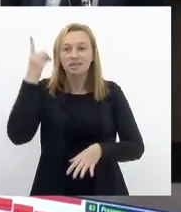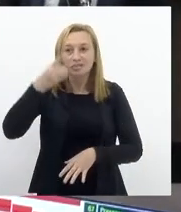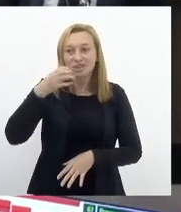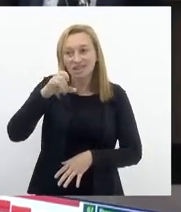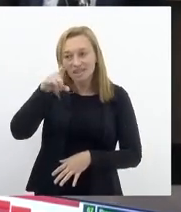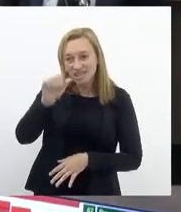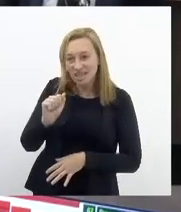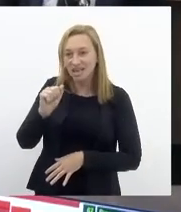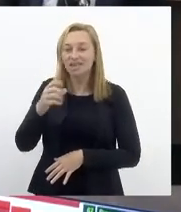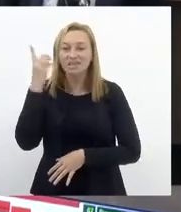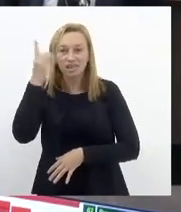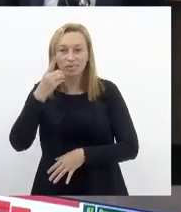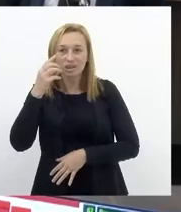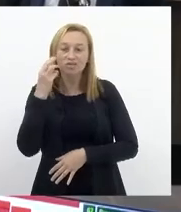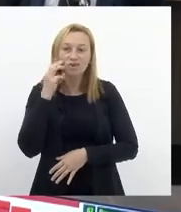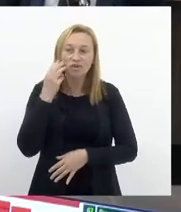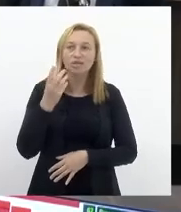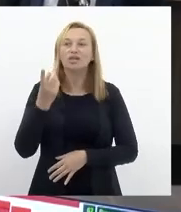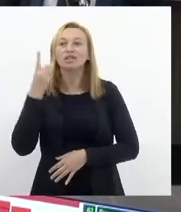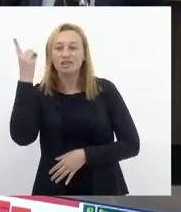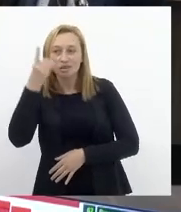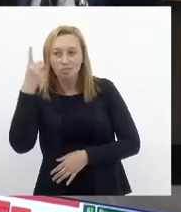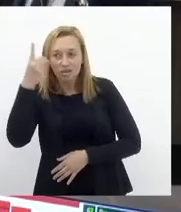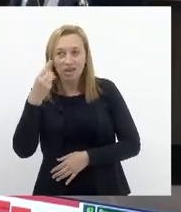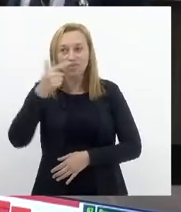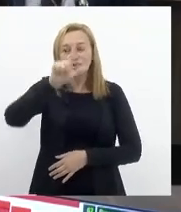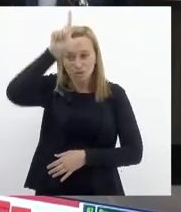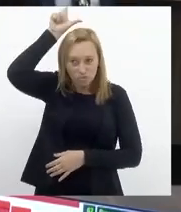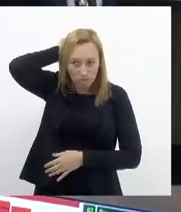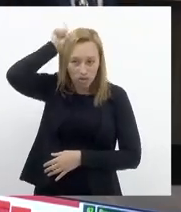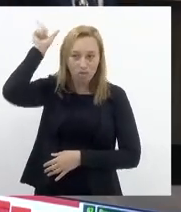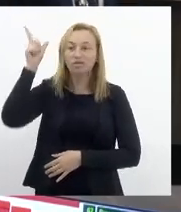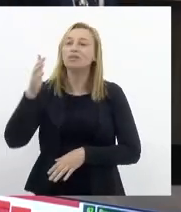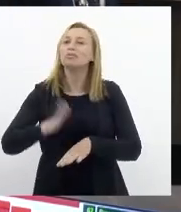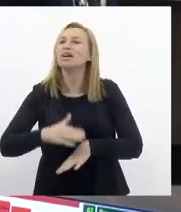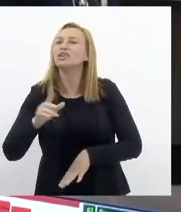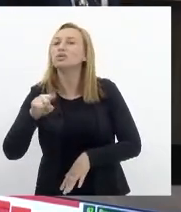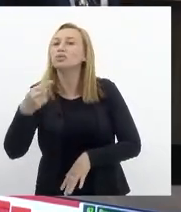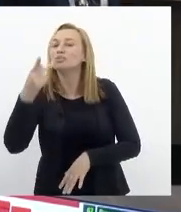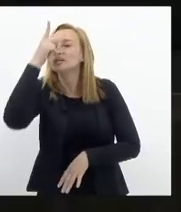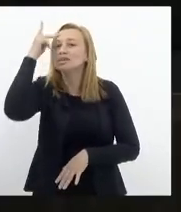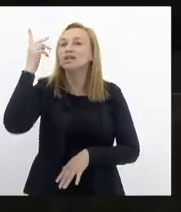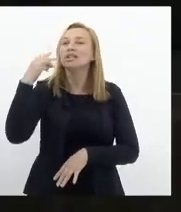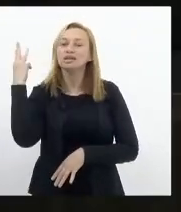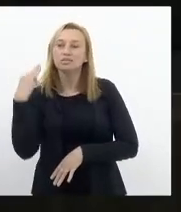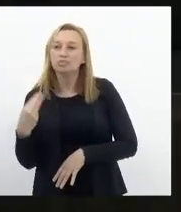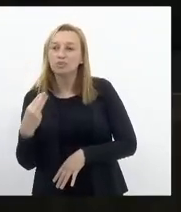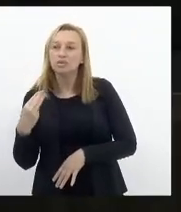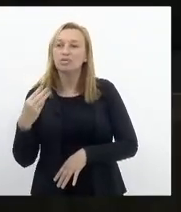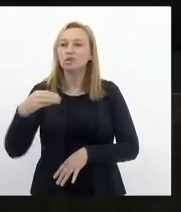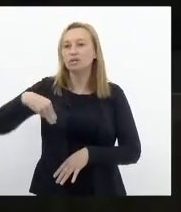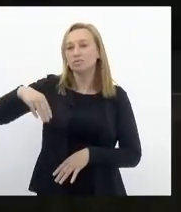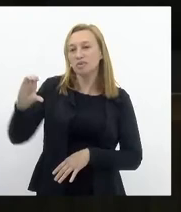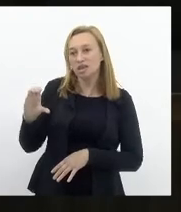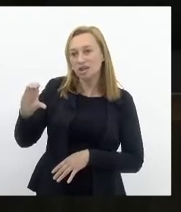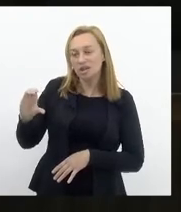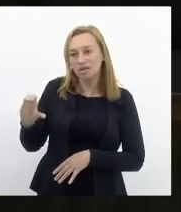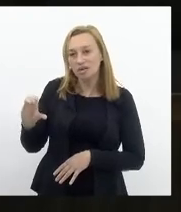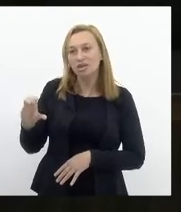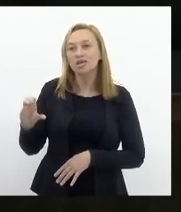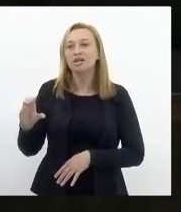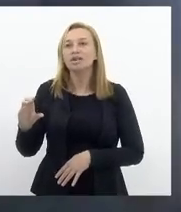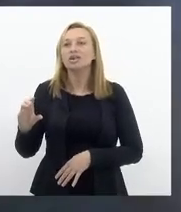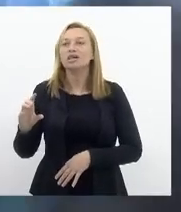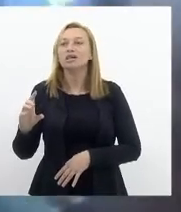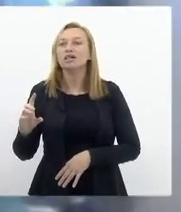Jordão, deputado Valdeque, deputado Luiz Paulo, mais alguém? Deputada Mônica Francisco, deputado Carlos